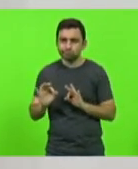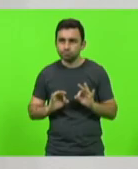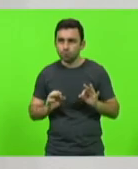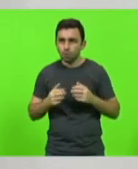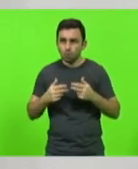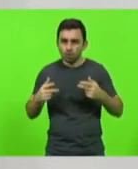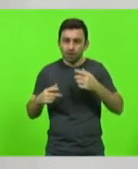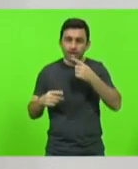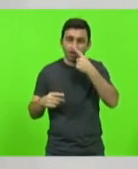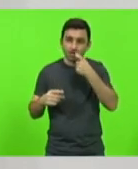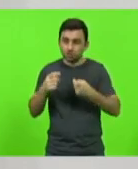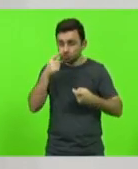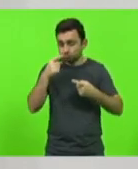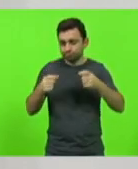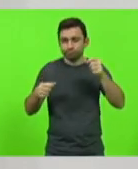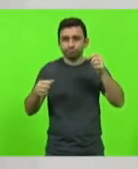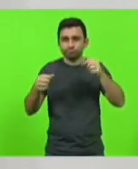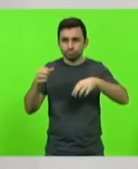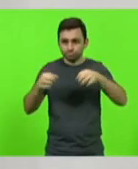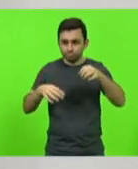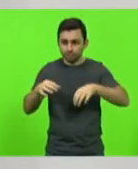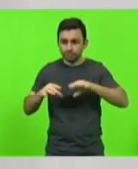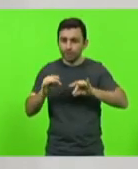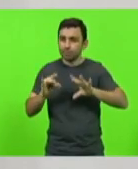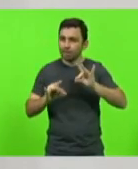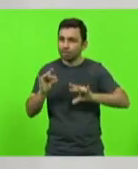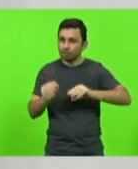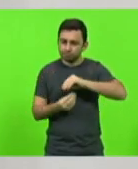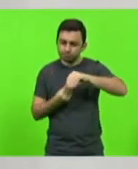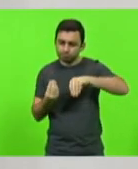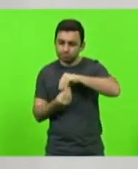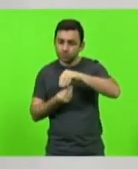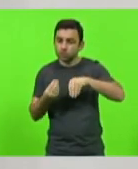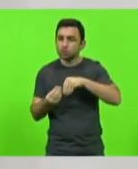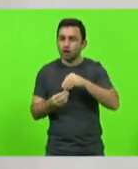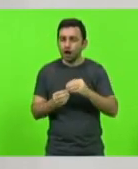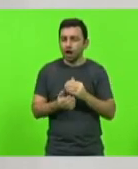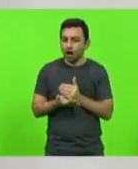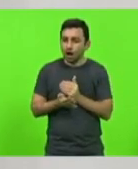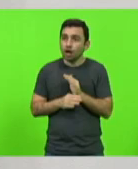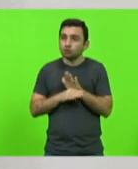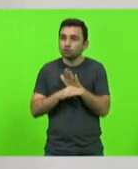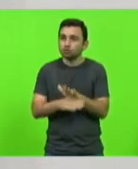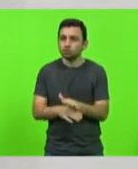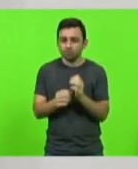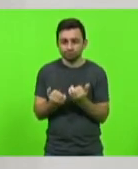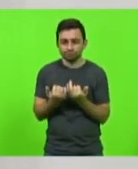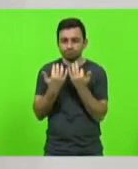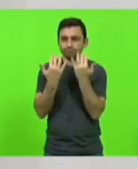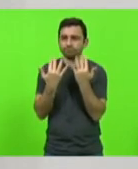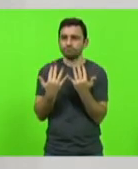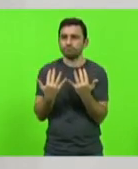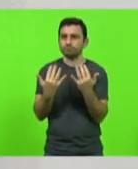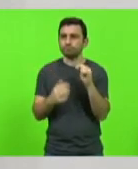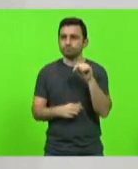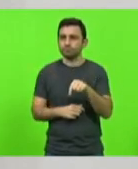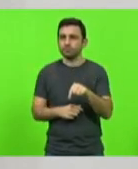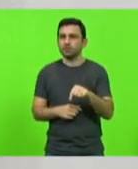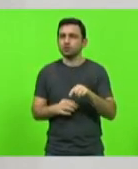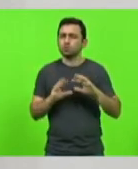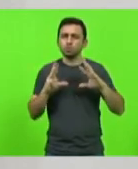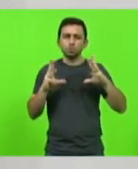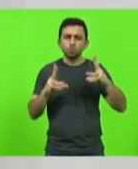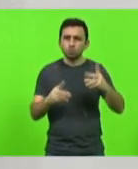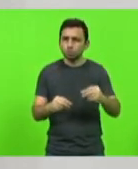resíduos orgânicos e transformá-los em adubo para a horta. Todos os resíduos secos da